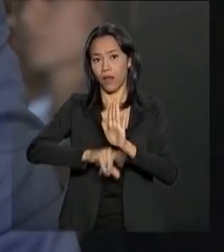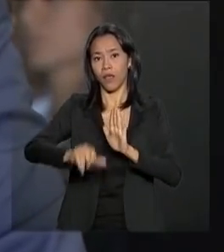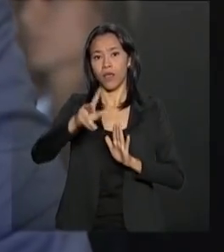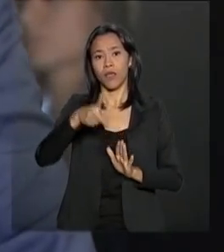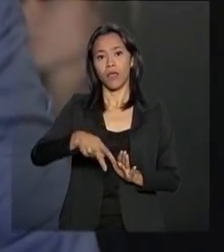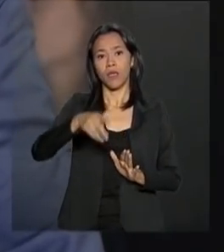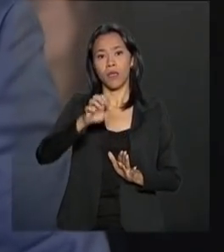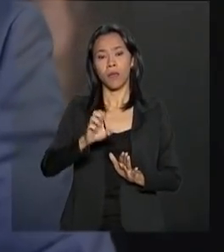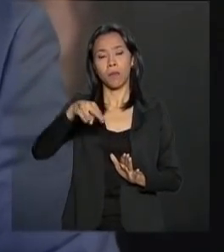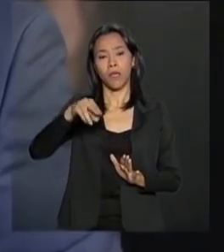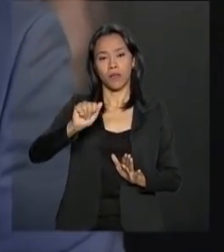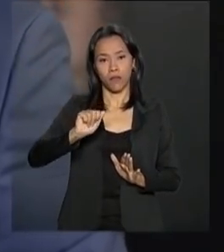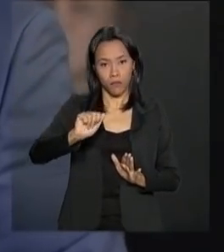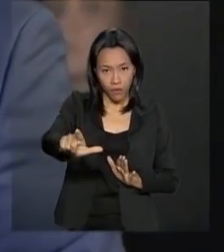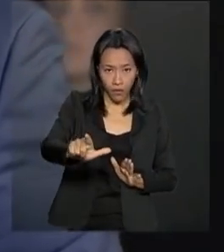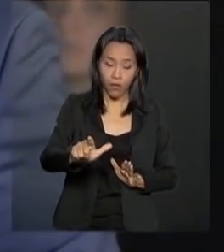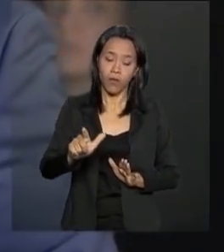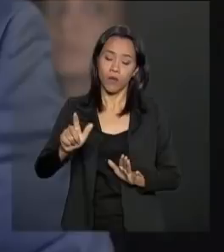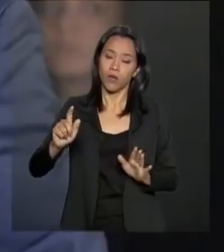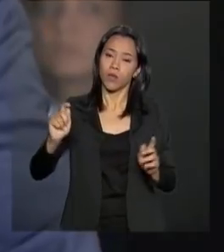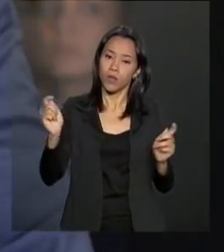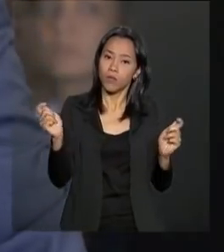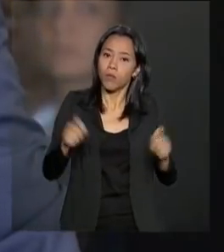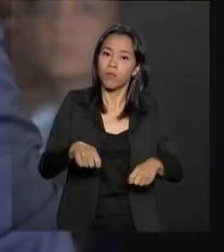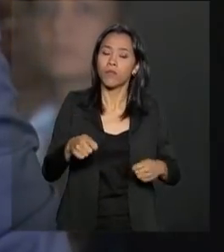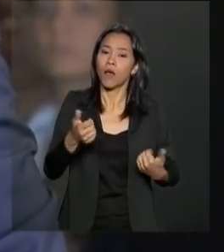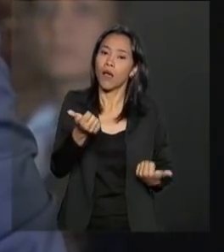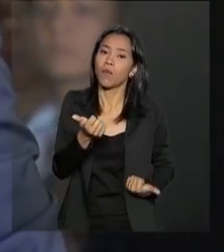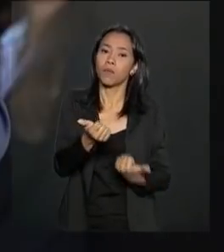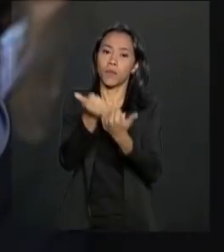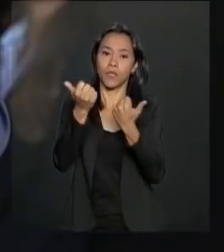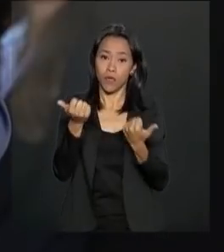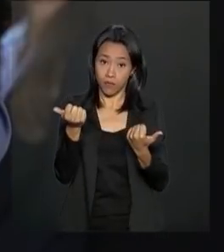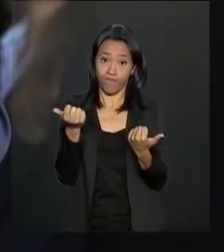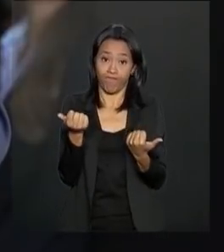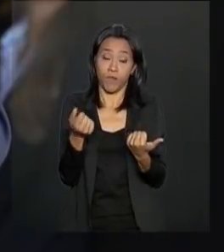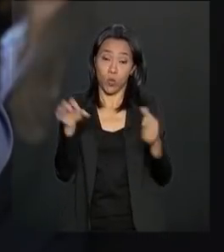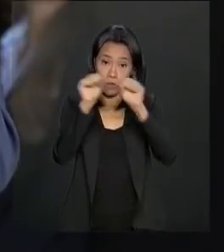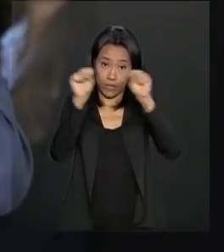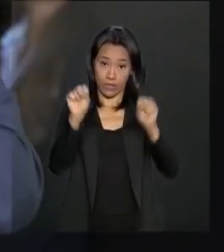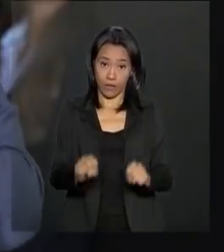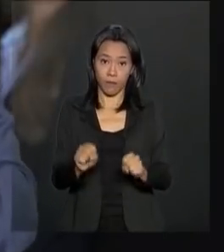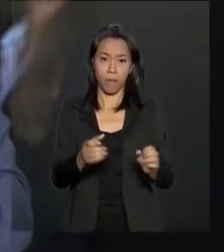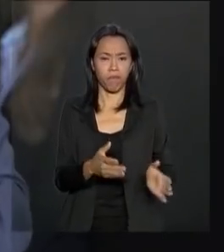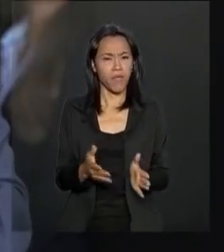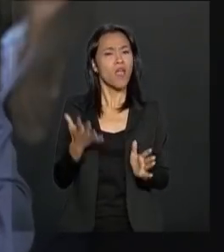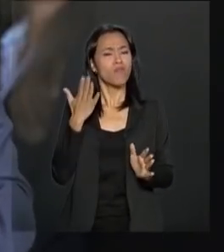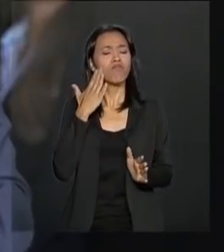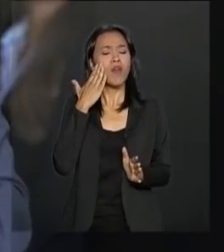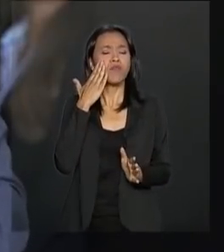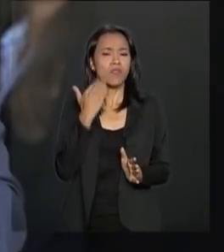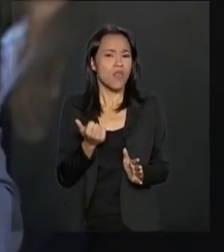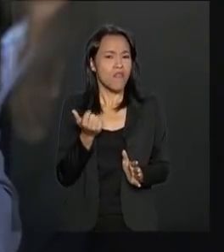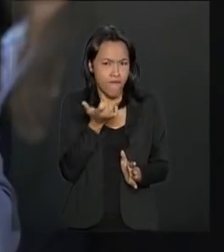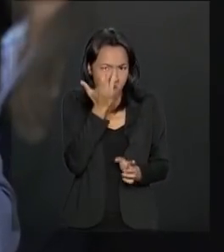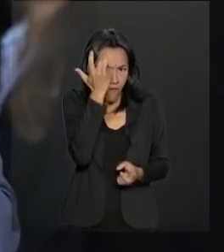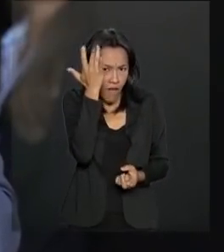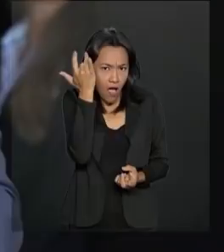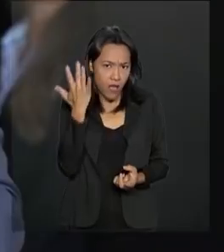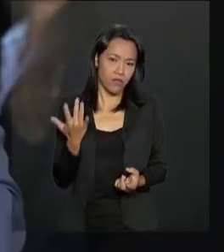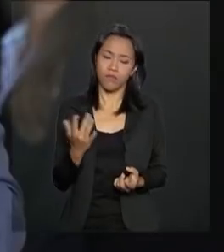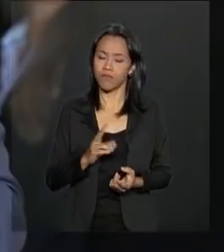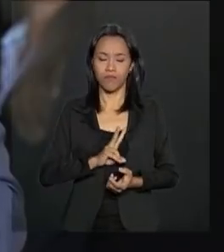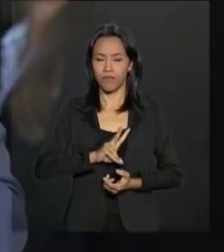impactam a eficácia do sistema de justiça criminal. Nada disso será fácil, mas a missão